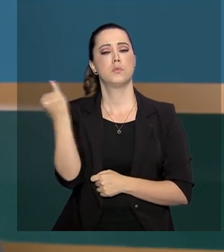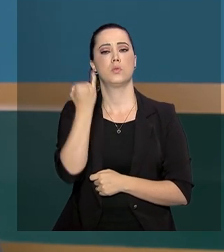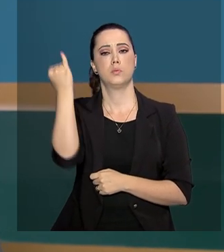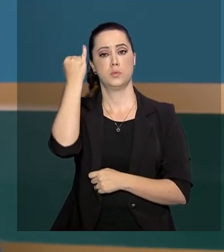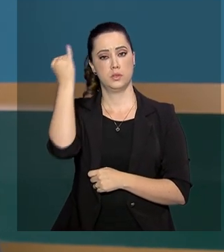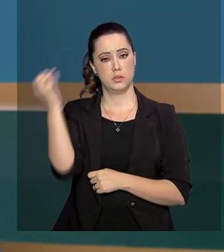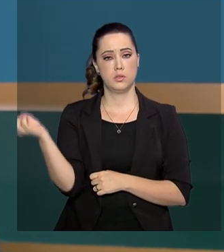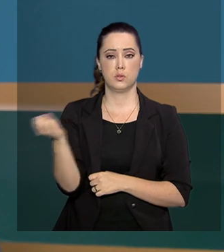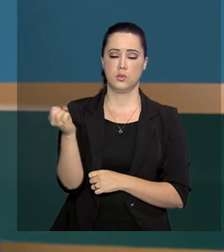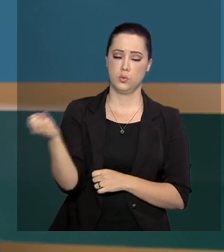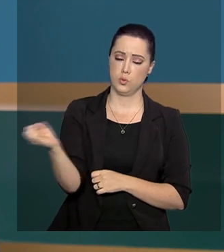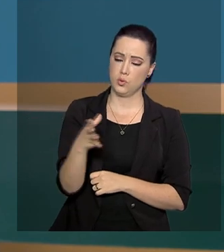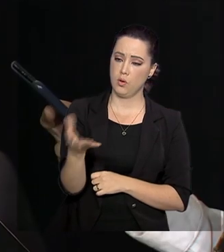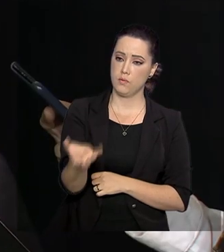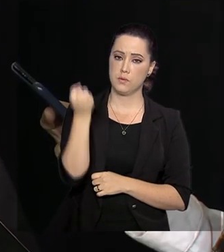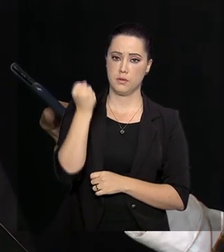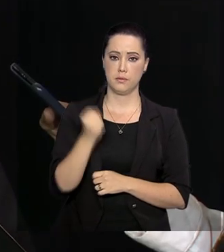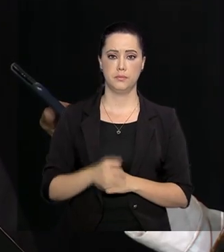de saque do FGTS.